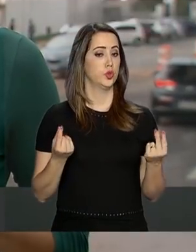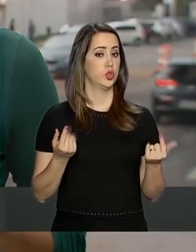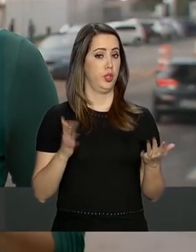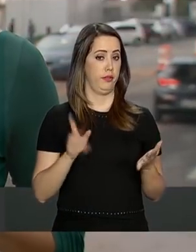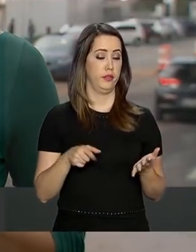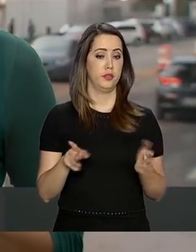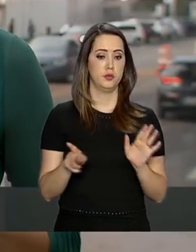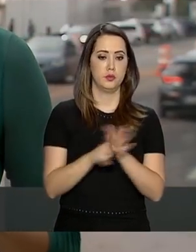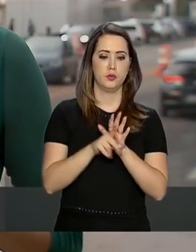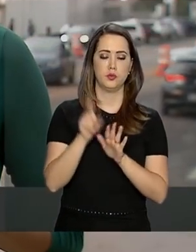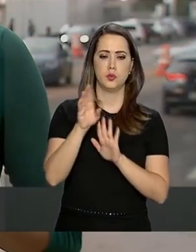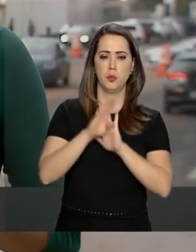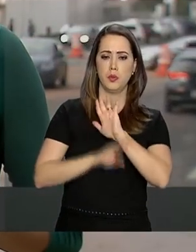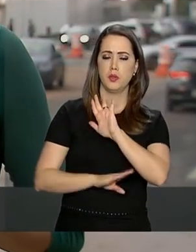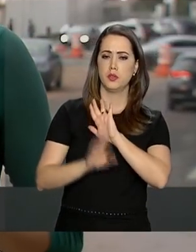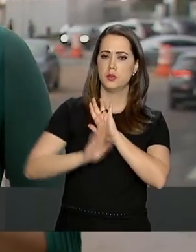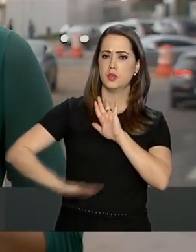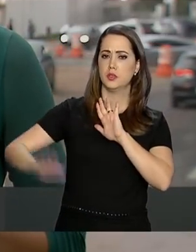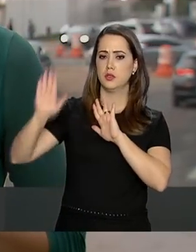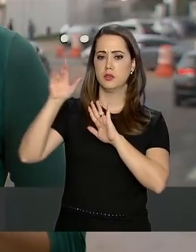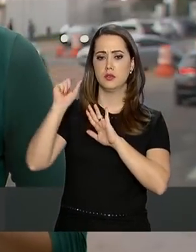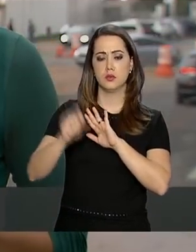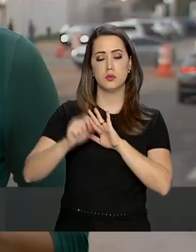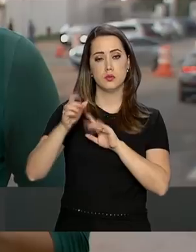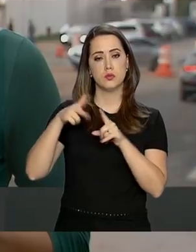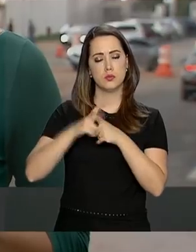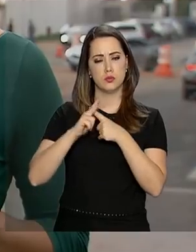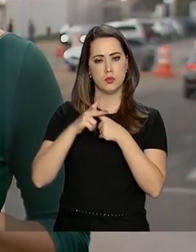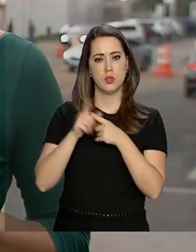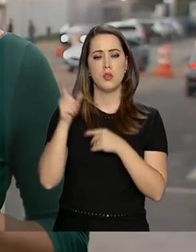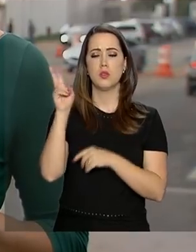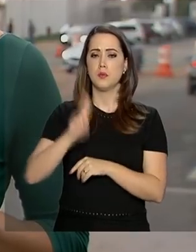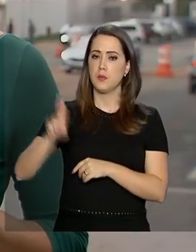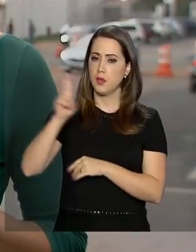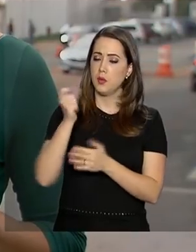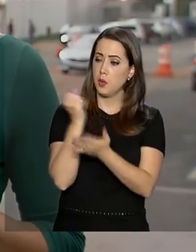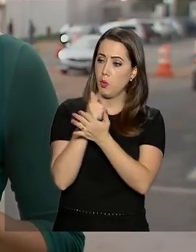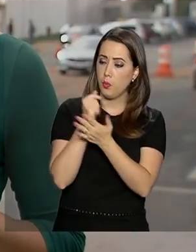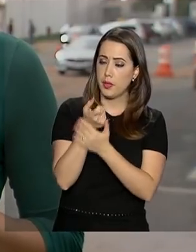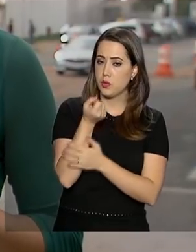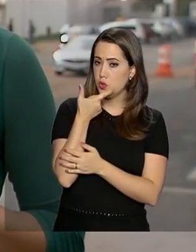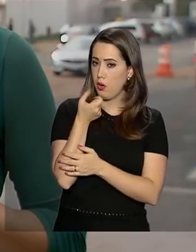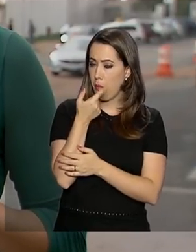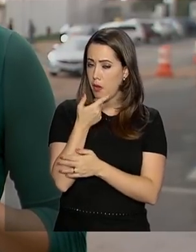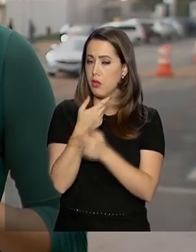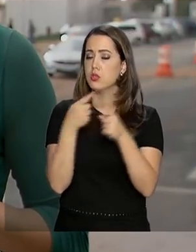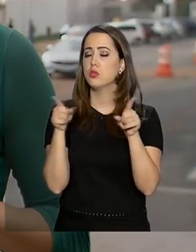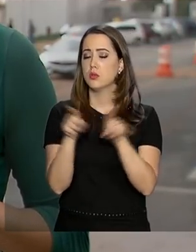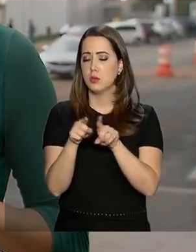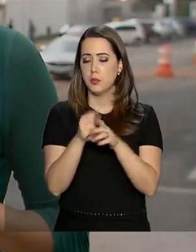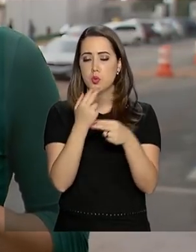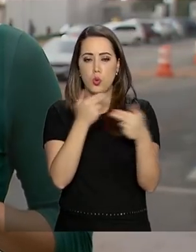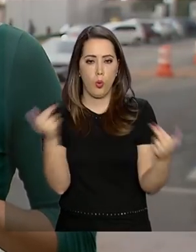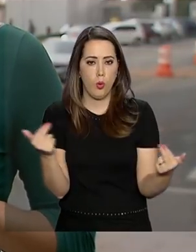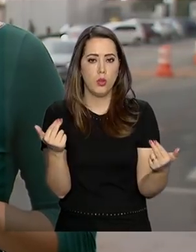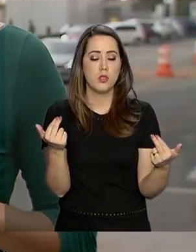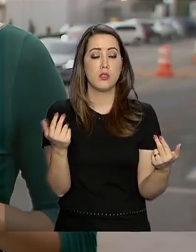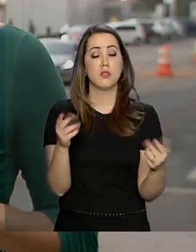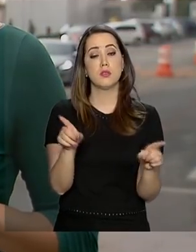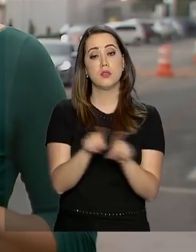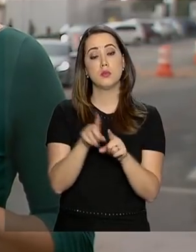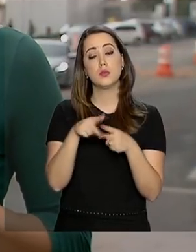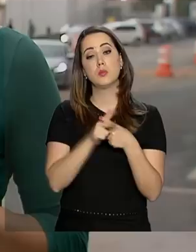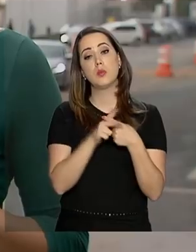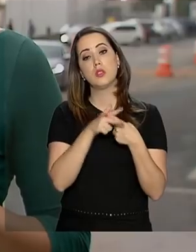Reestruturação dos Hospitais Universitários Federais é usado para compra de medicamentos e também de equipamentos e para